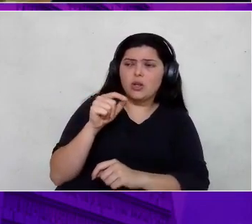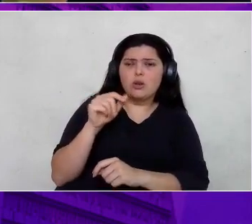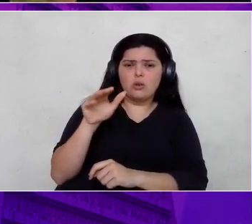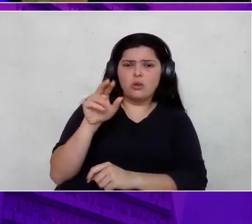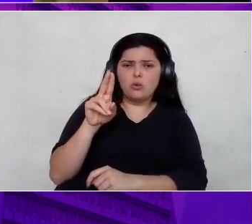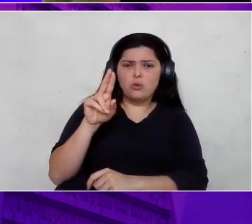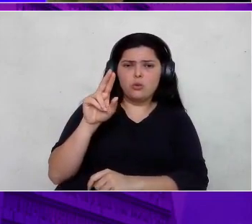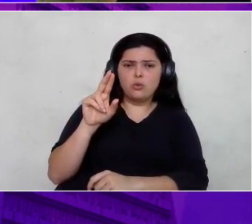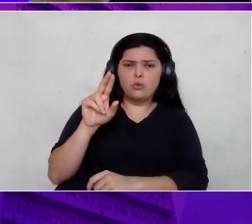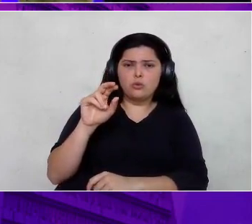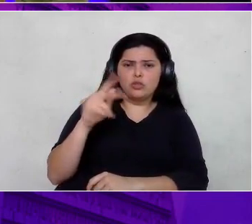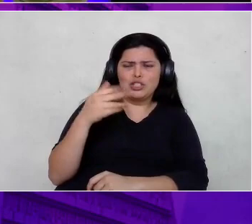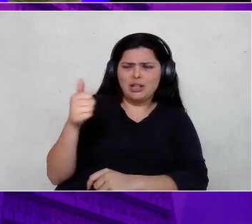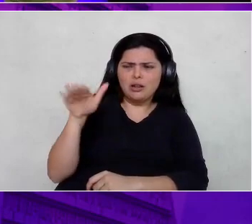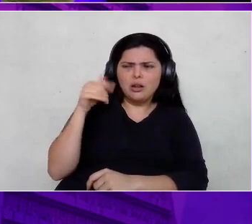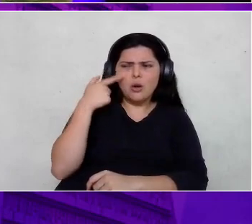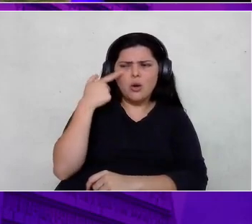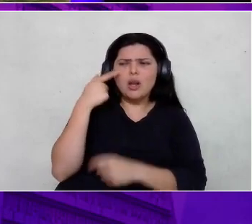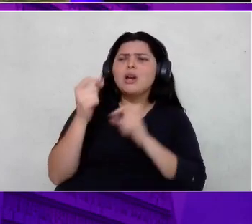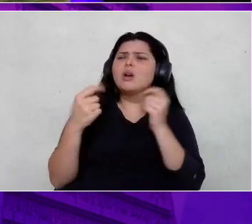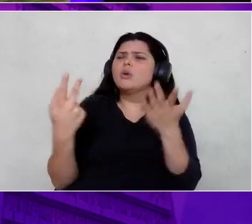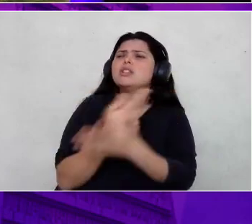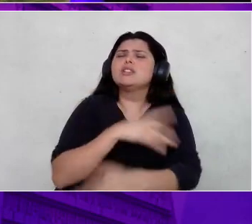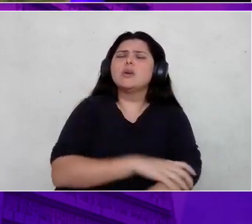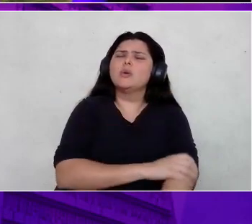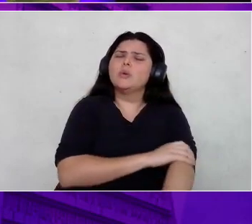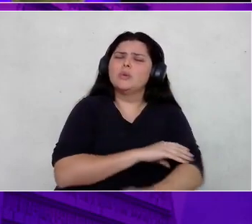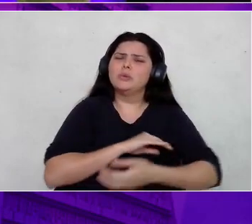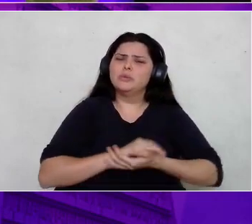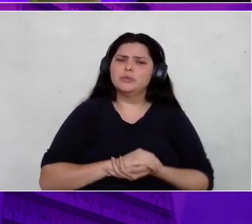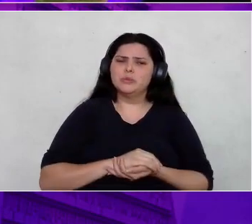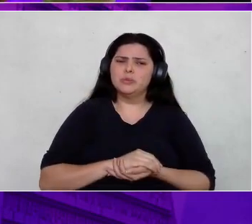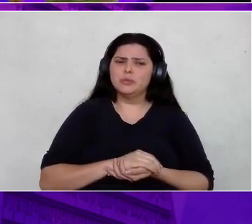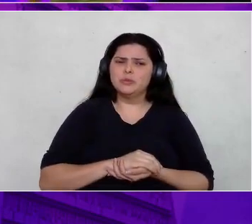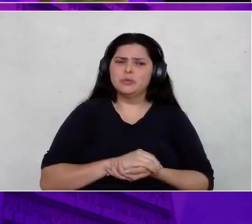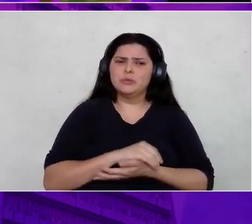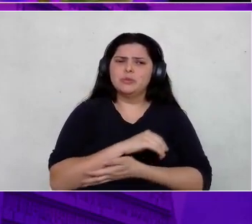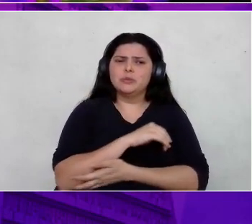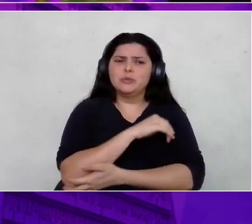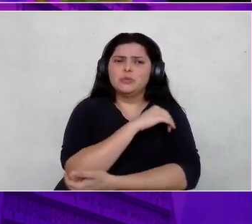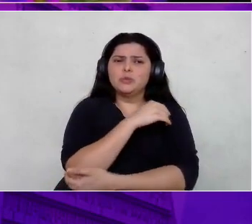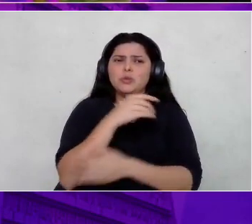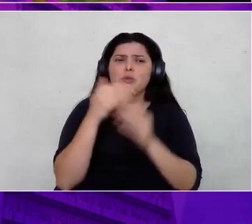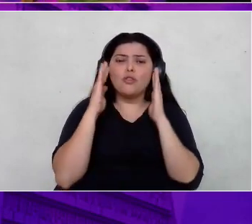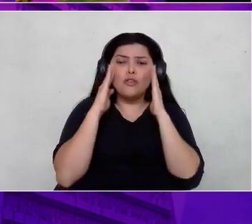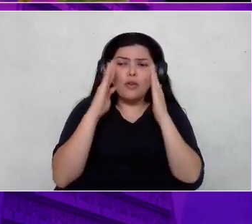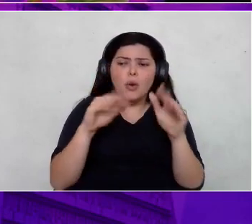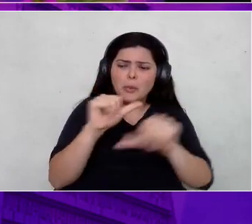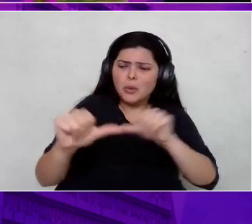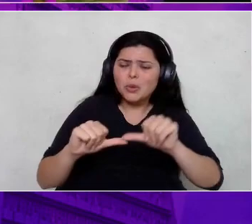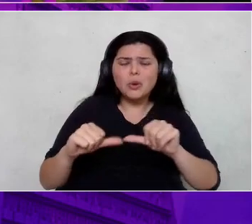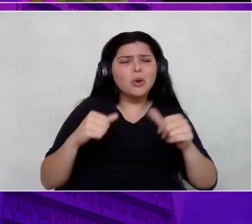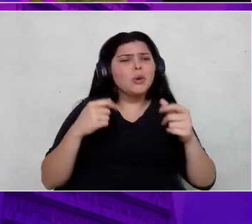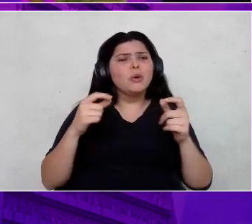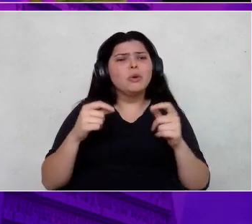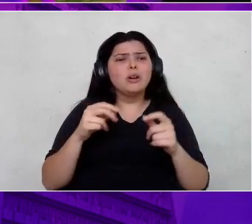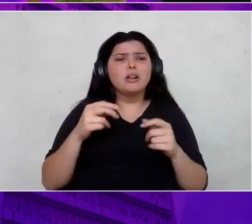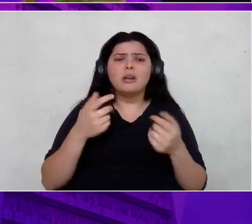Cara, o que está acontecendo? Meu, você está desviando o teu foco. Não é para isso que eu te pago.